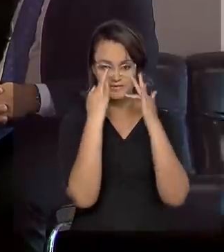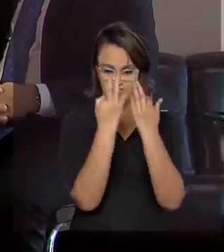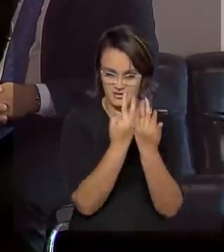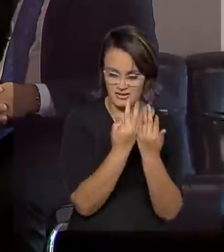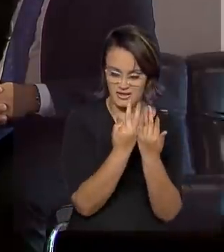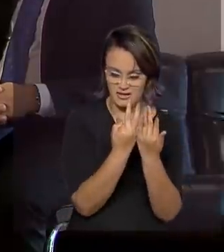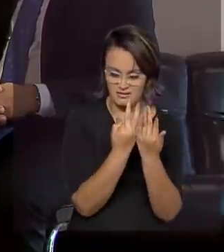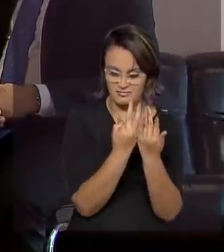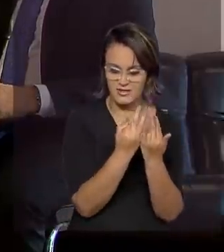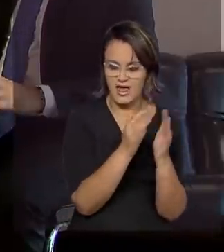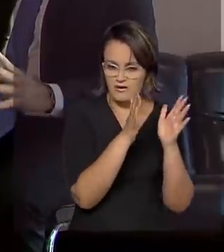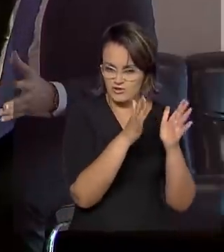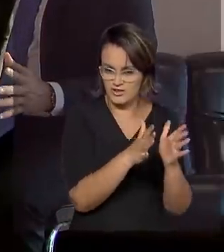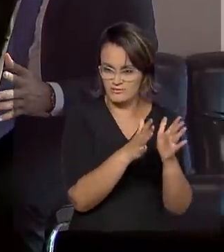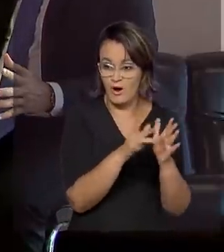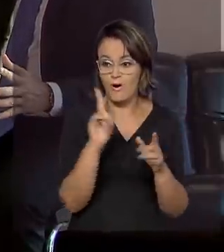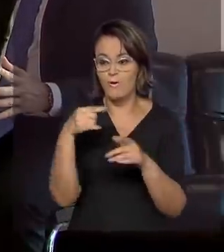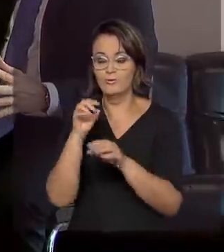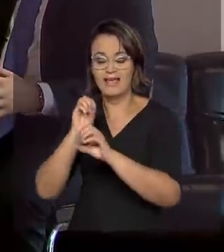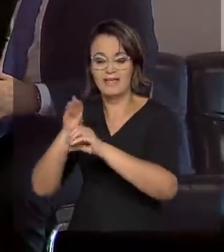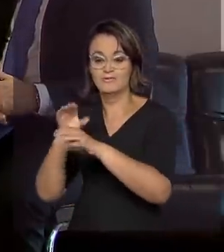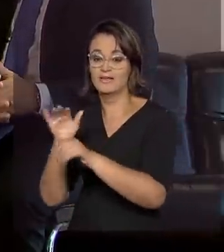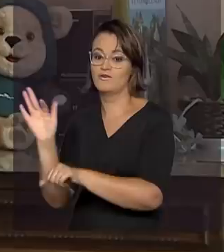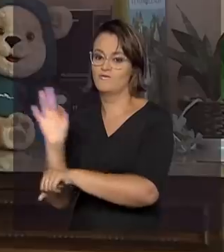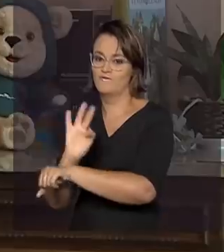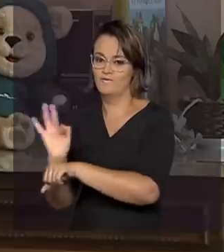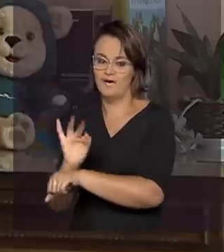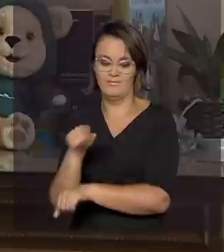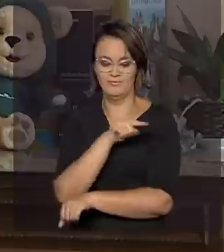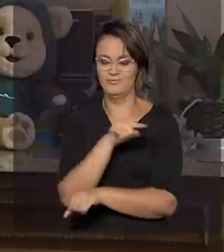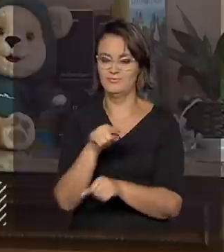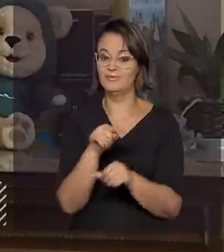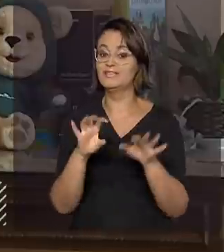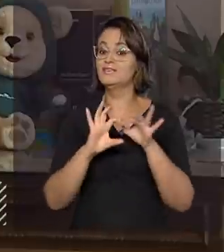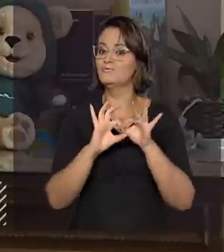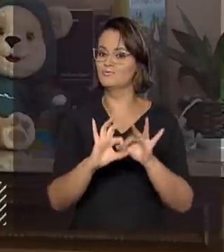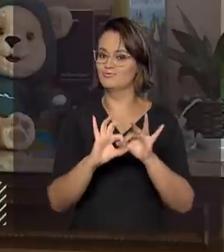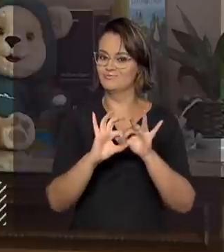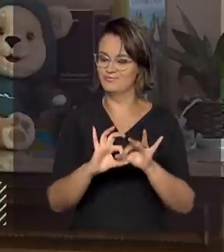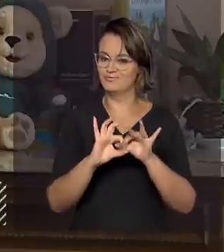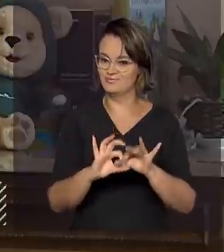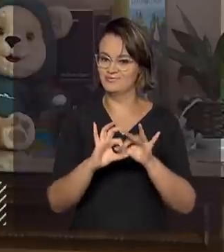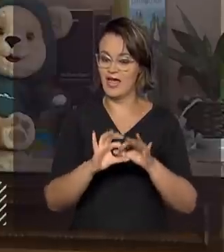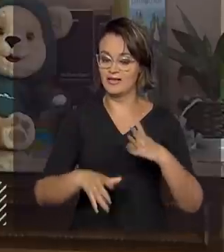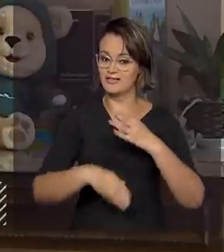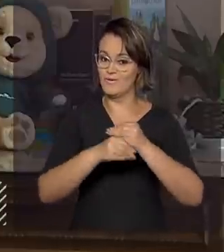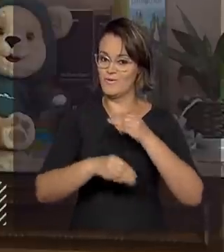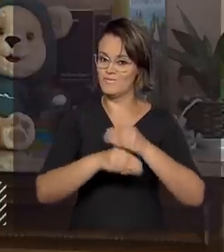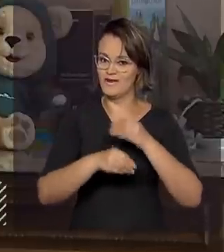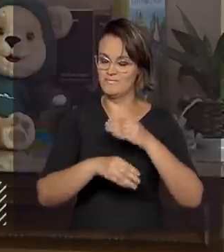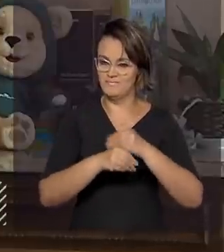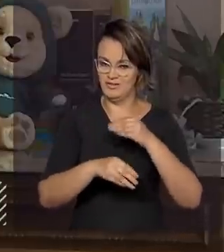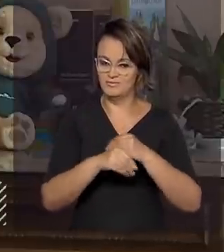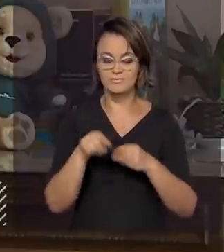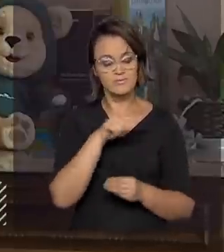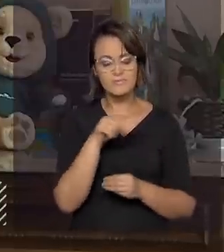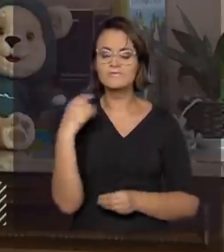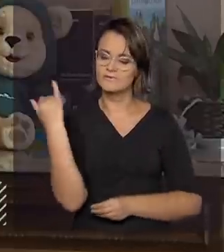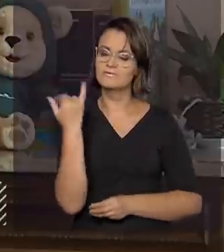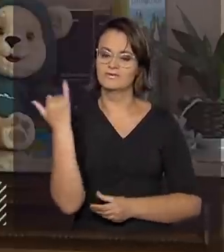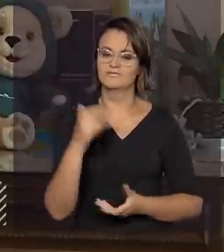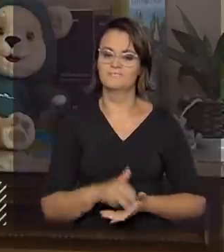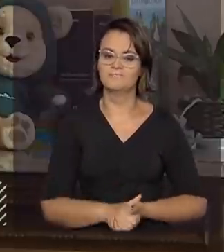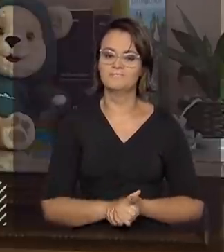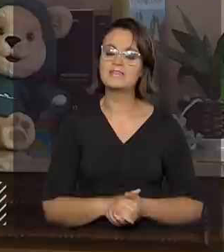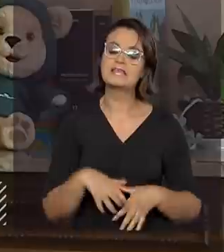é educação formal, são coisas diferentes. Uma coisa complementa a outra. Exato. É uma relação de complementariedade, ok? Então, veja,